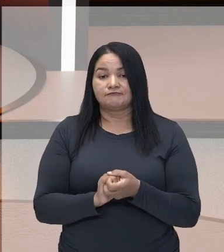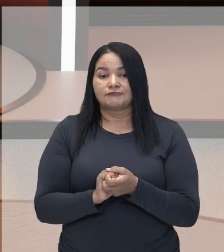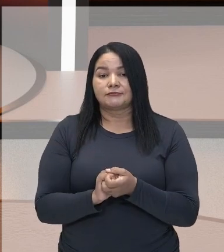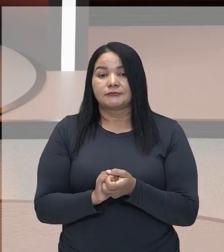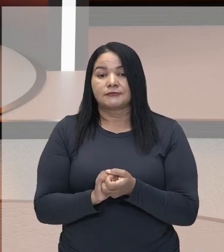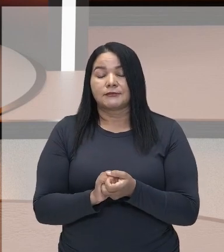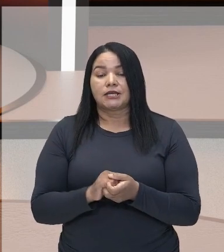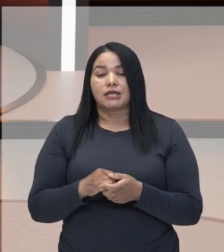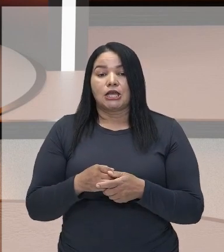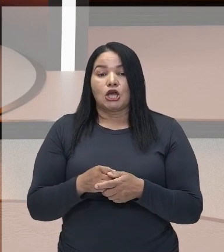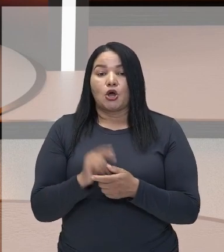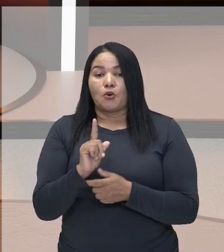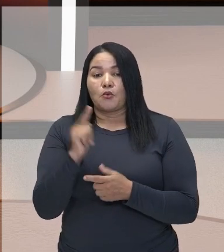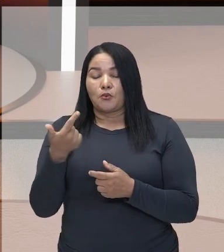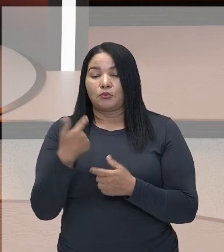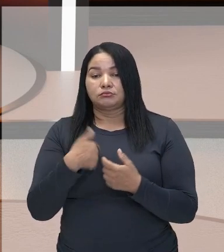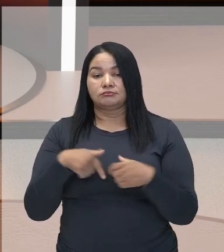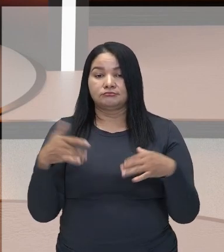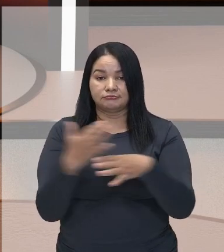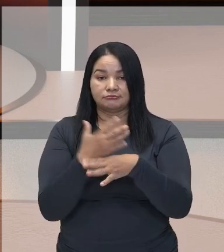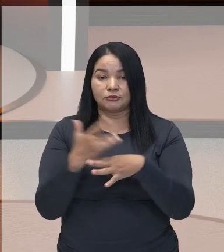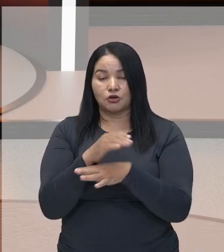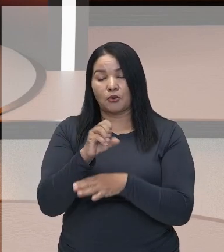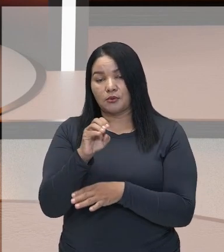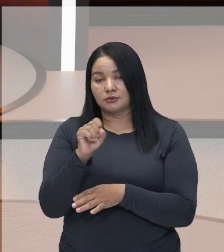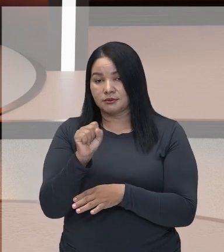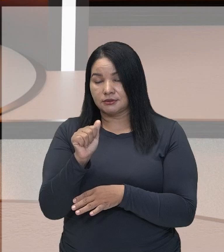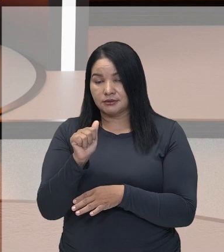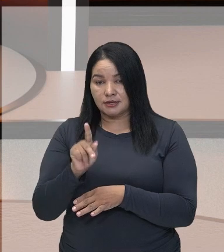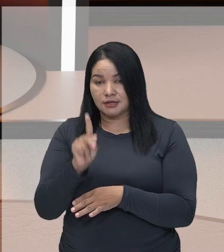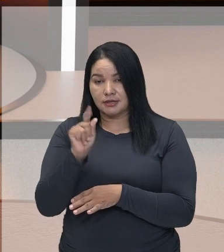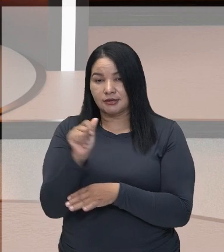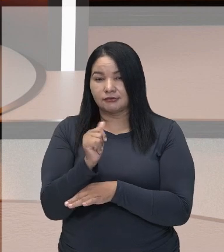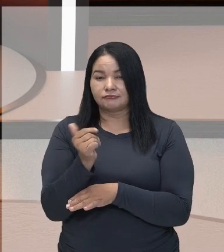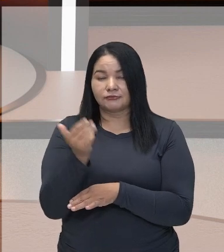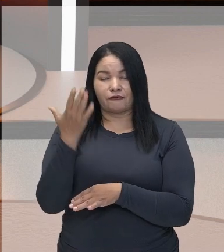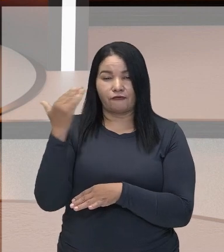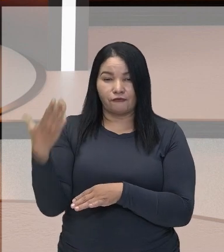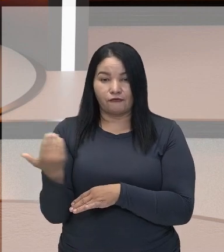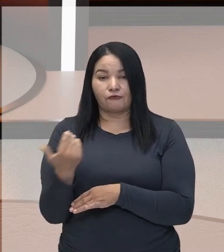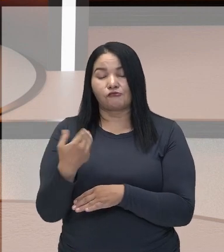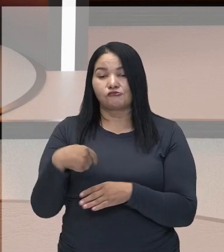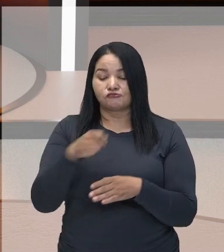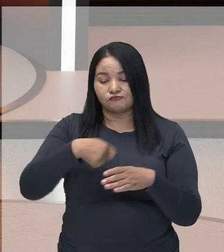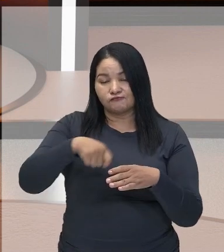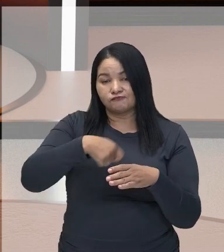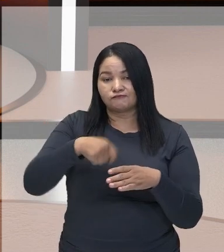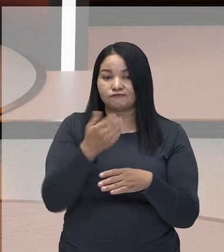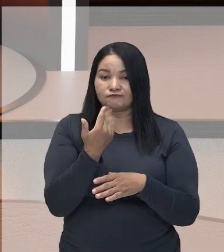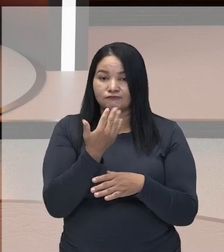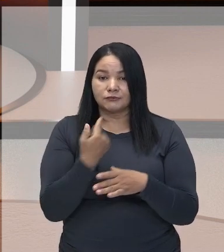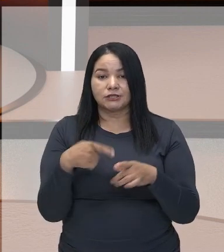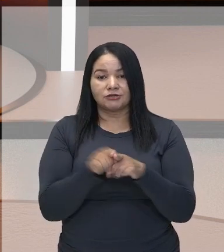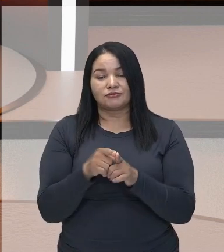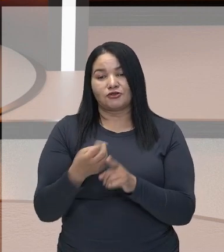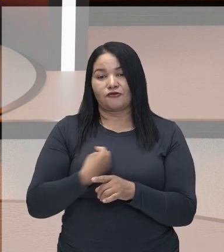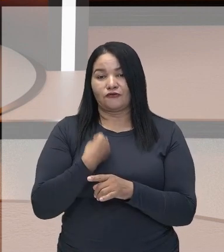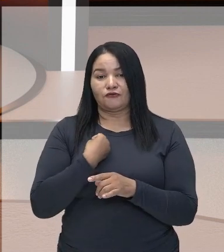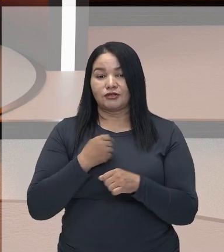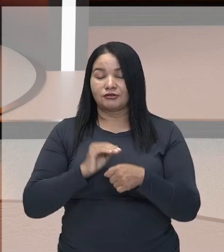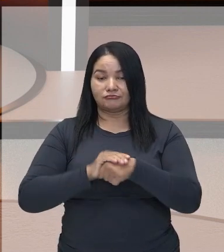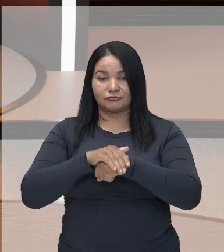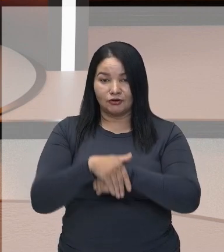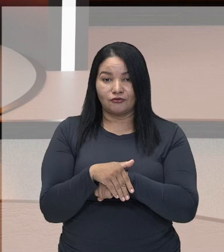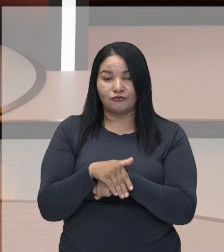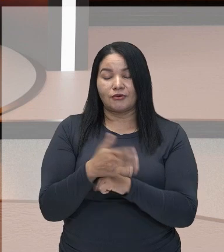é a cidade de Osaka, que ela é famosa por sua culinária. E ali também a sua vida noturna. E a gente pode, então,